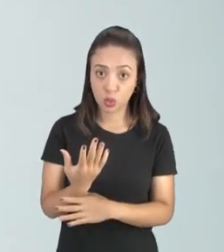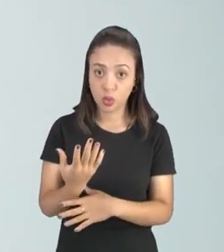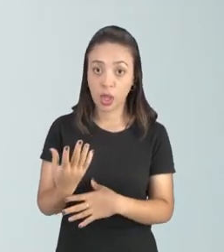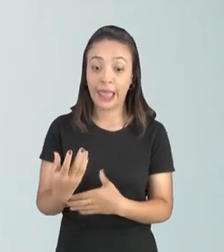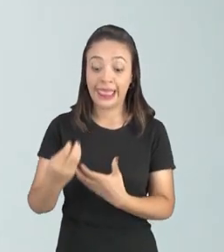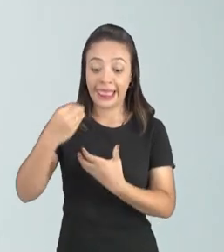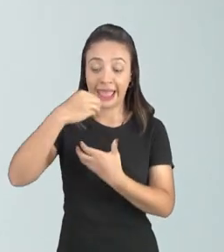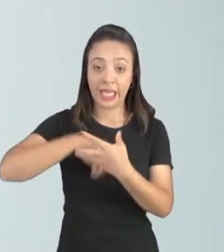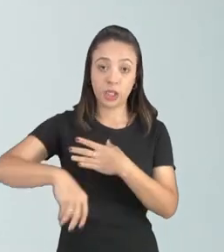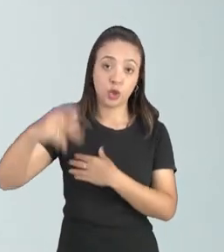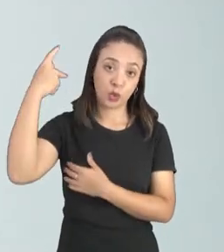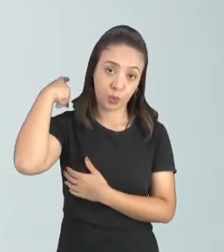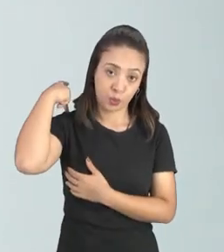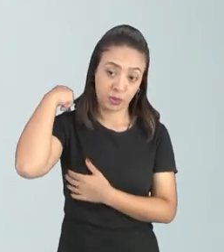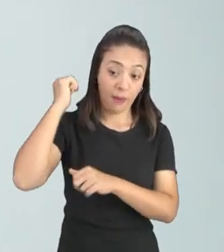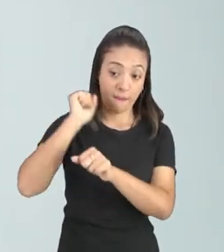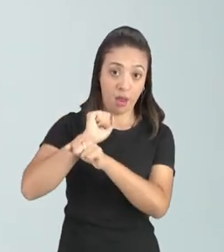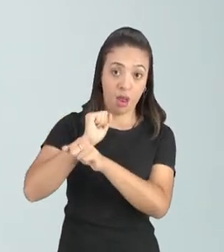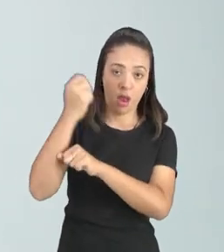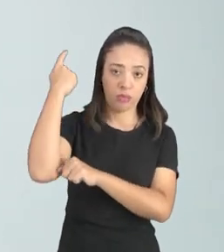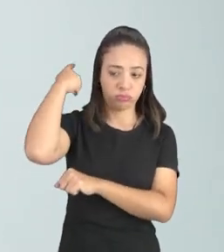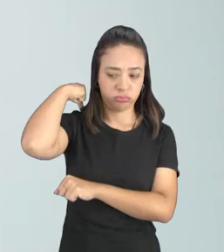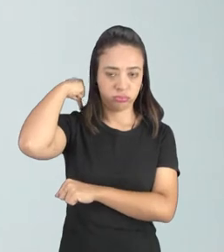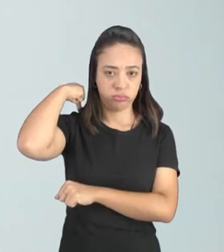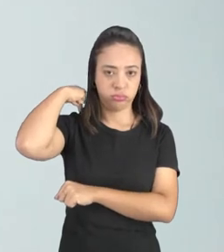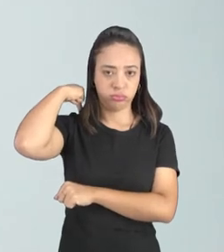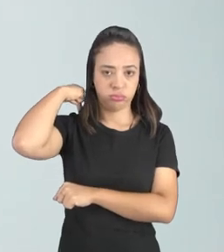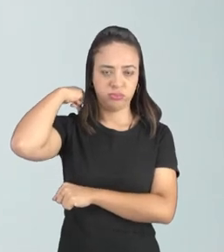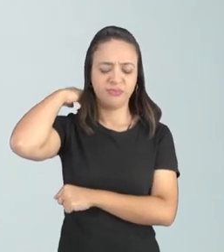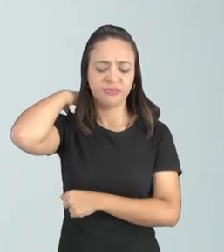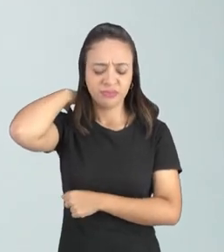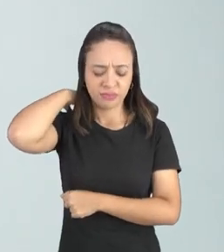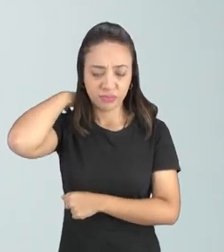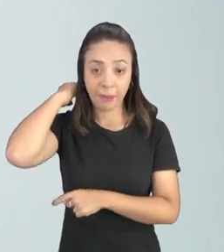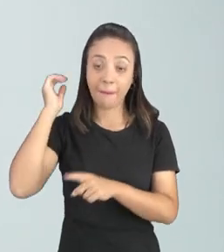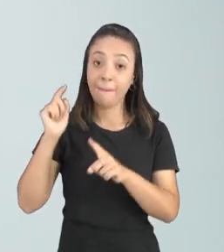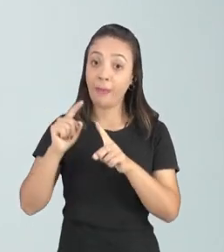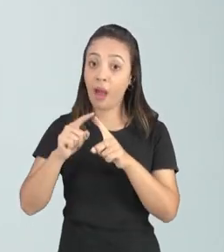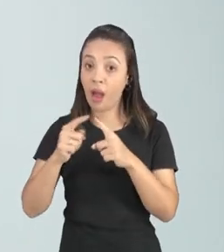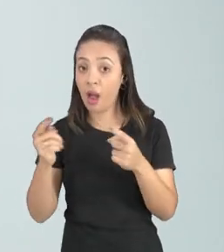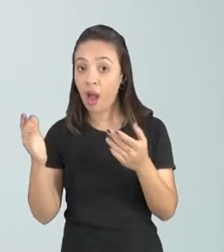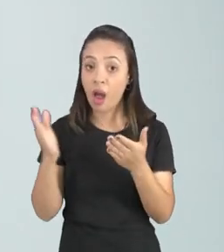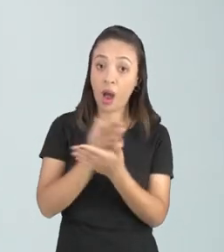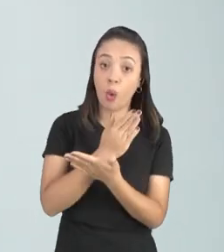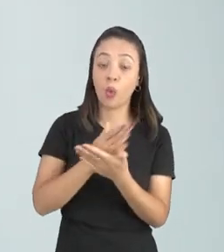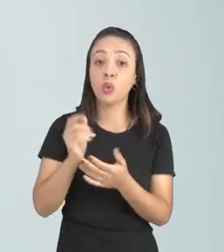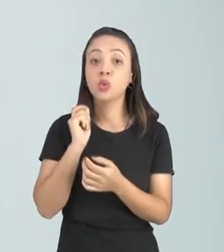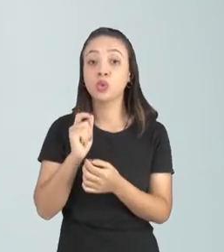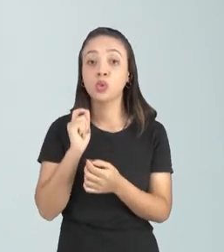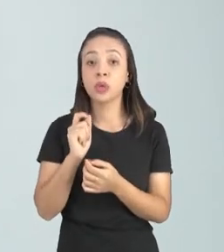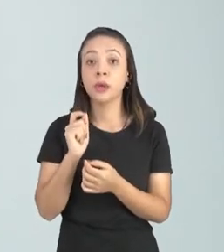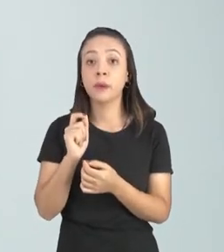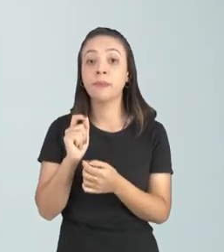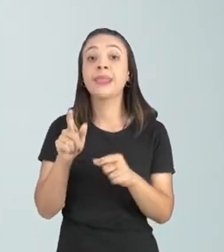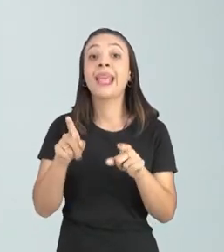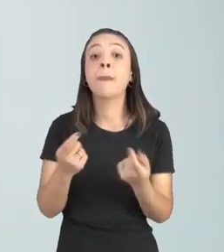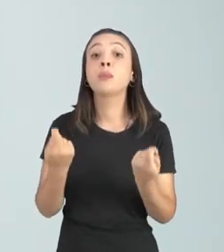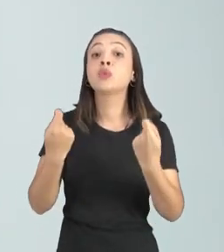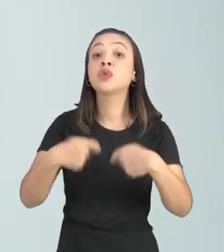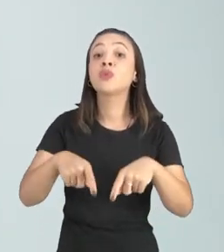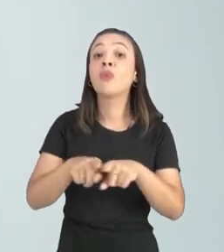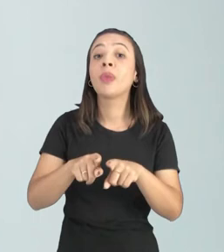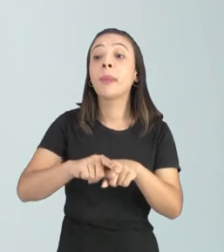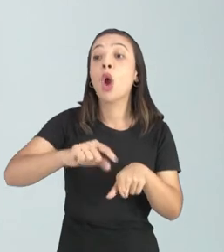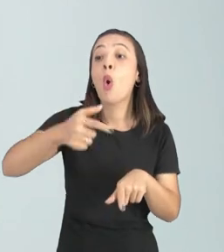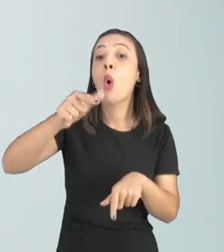vão ficar estacionado lá só que alguns através da corrente sanguínea podem se espalhar por